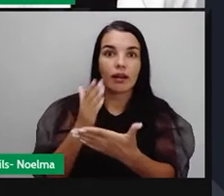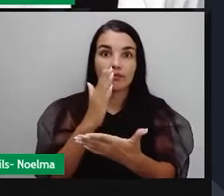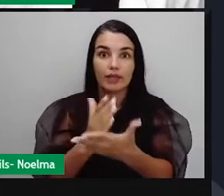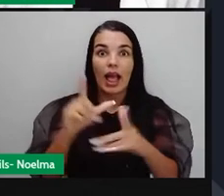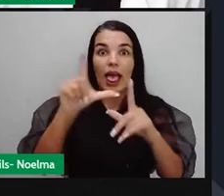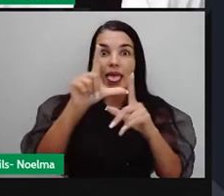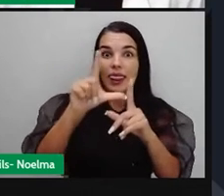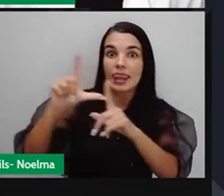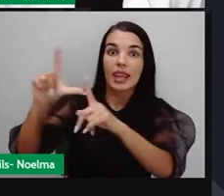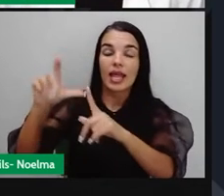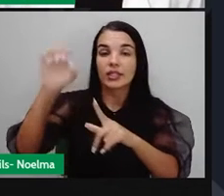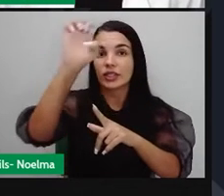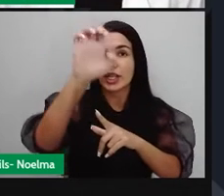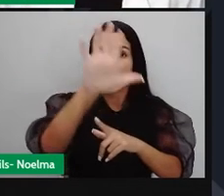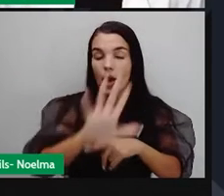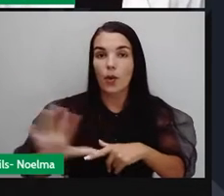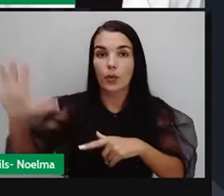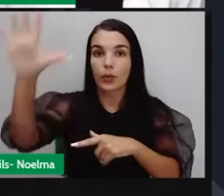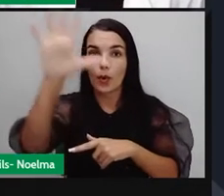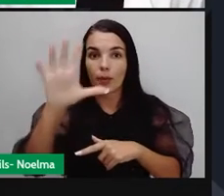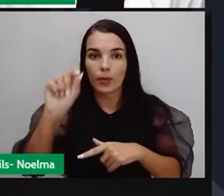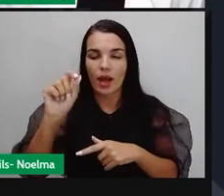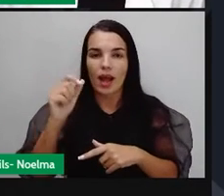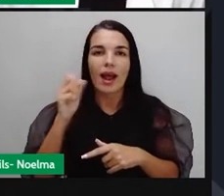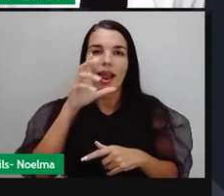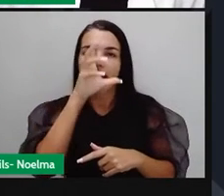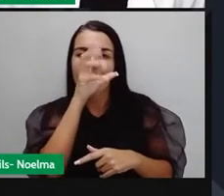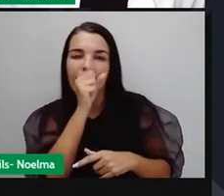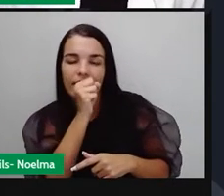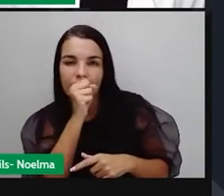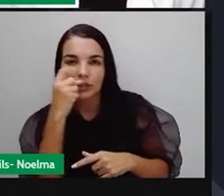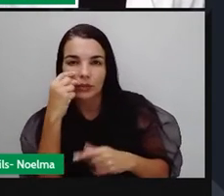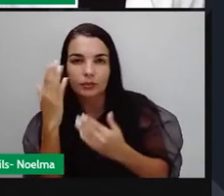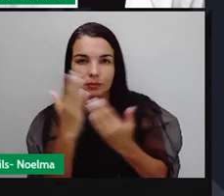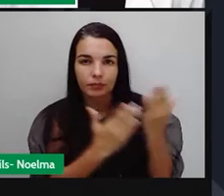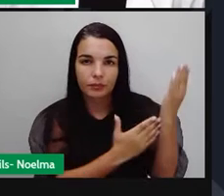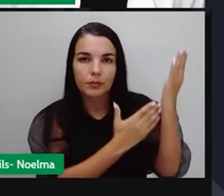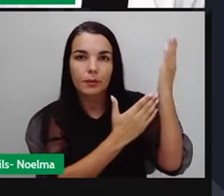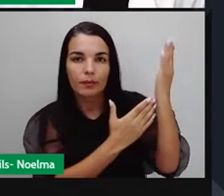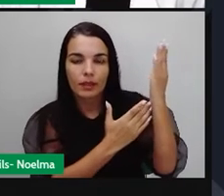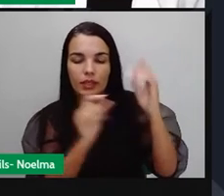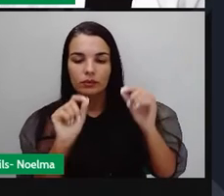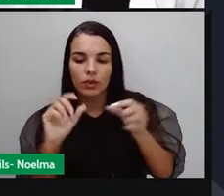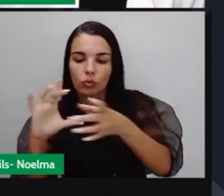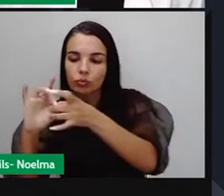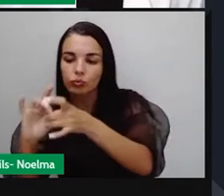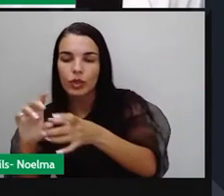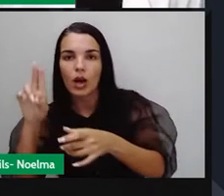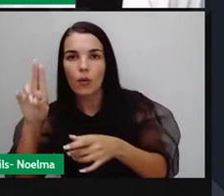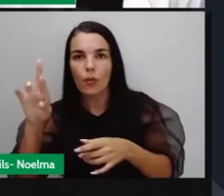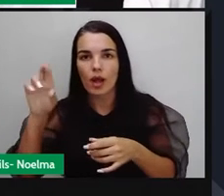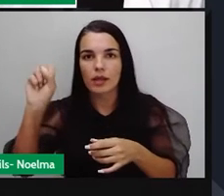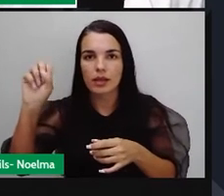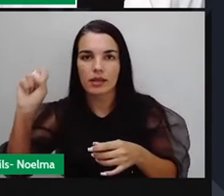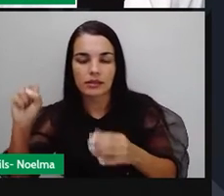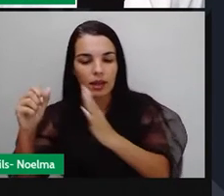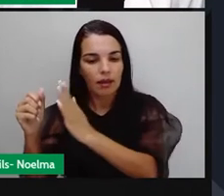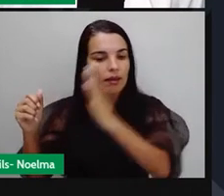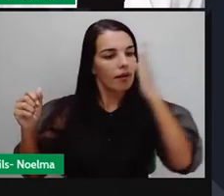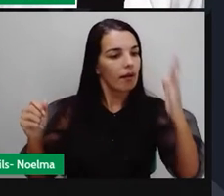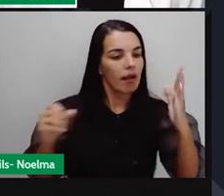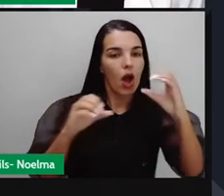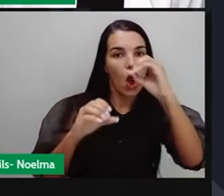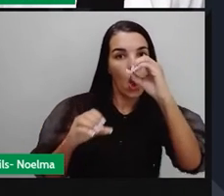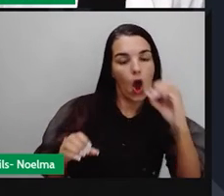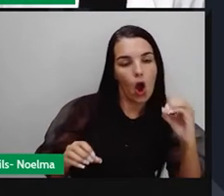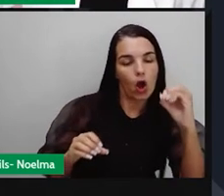leste europeu, essa região em laranja, que era vinculada à União Soviética, e uma Europa ocidental, essa região